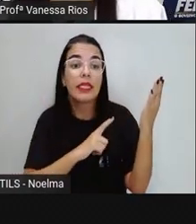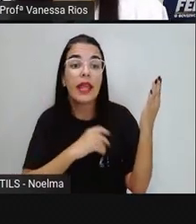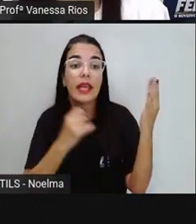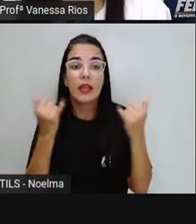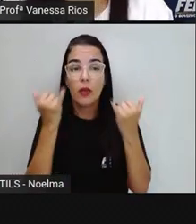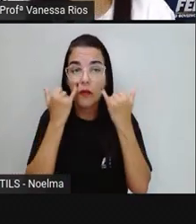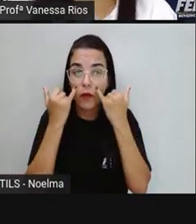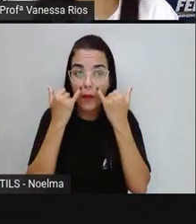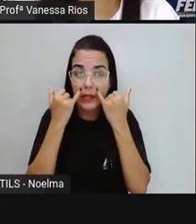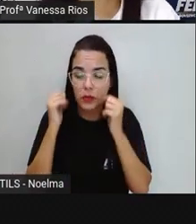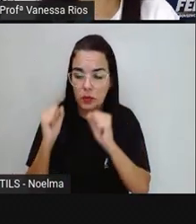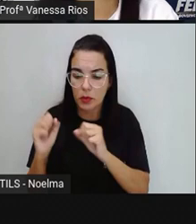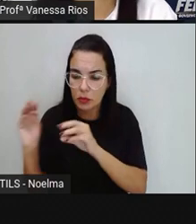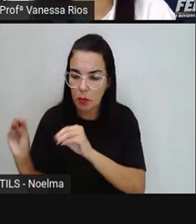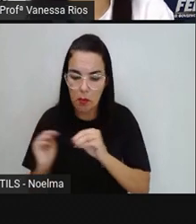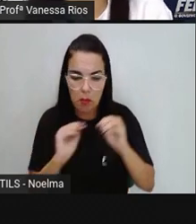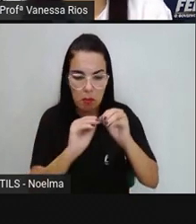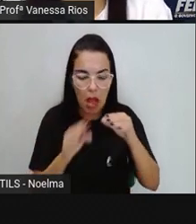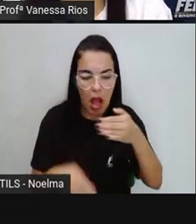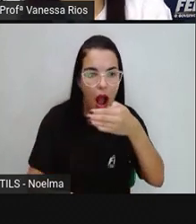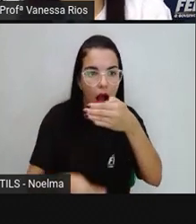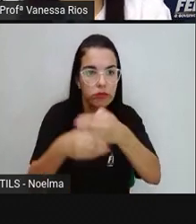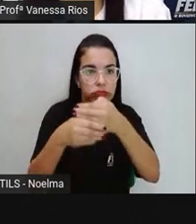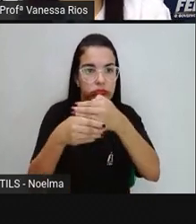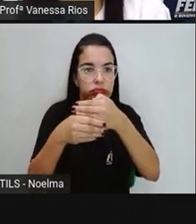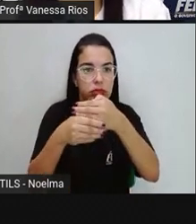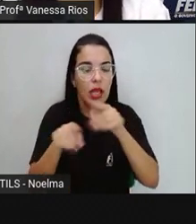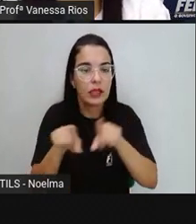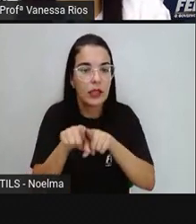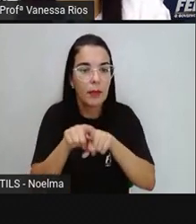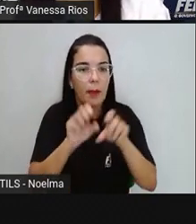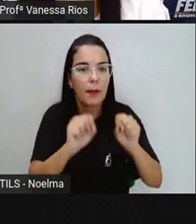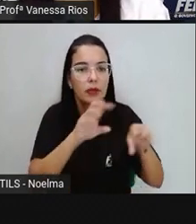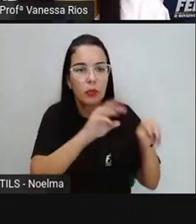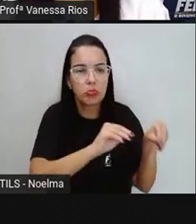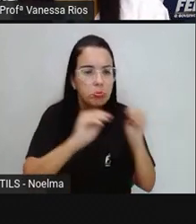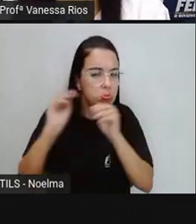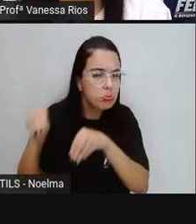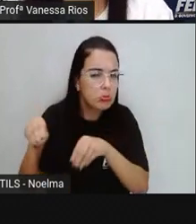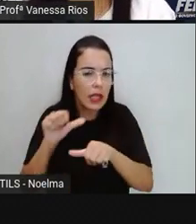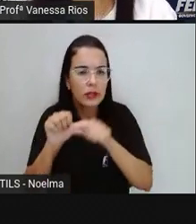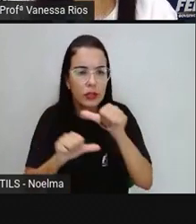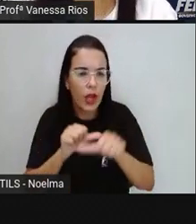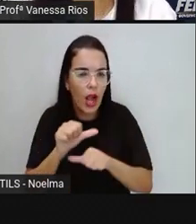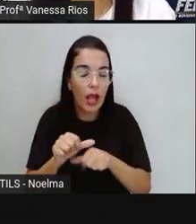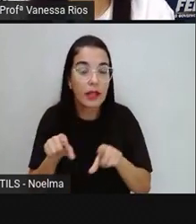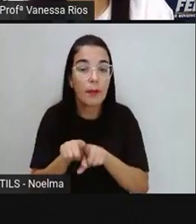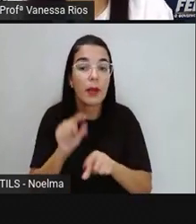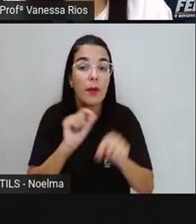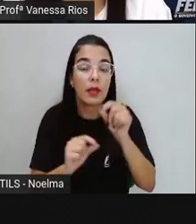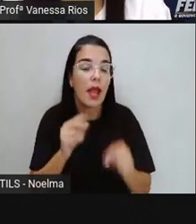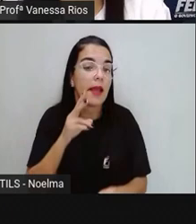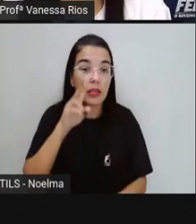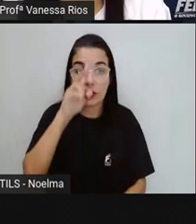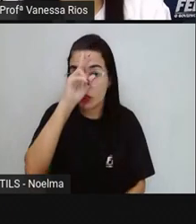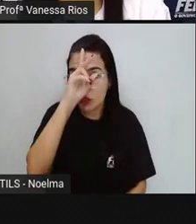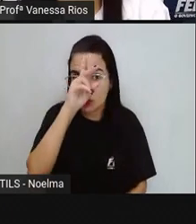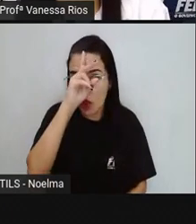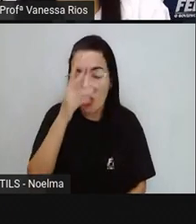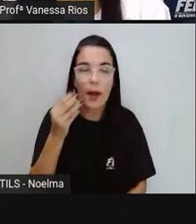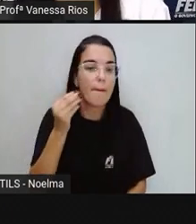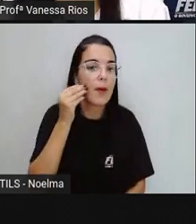acrescentadas, são modificadas, mas a intenção de um mapa histórico é nos mostrar ações,